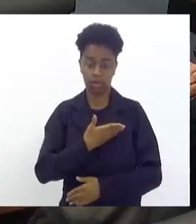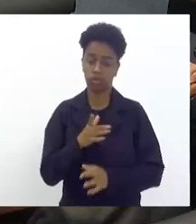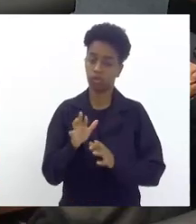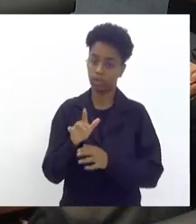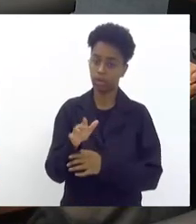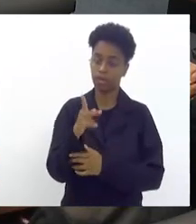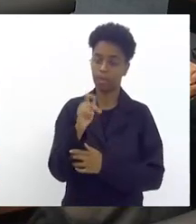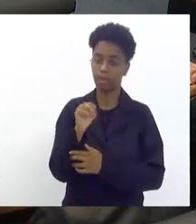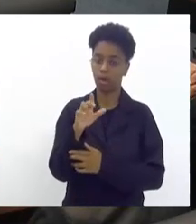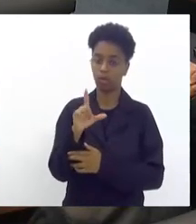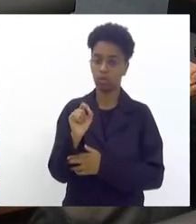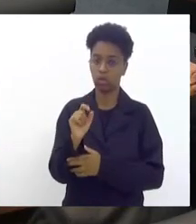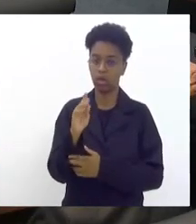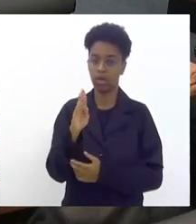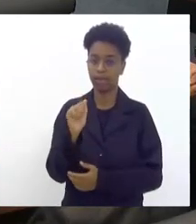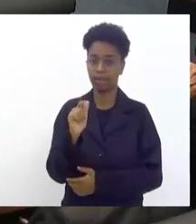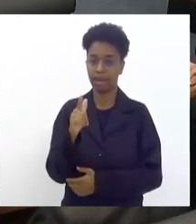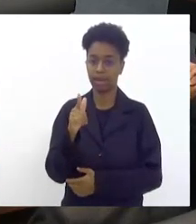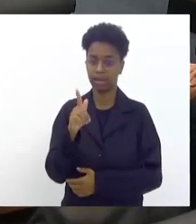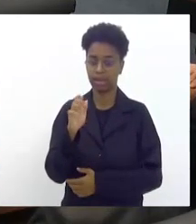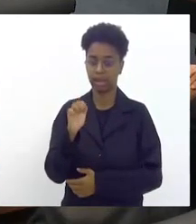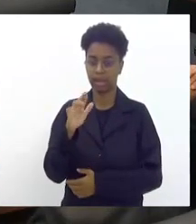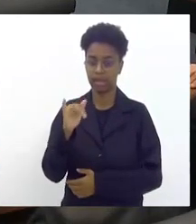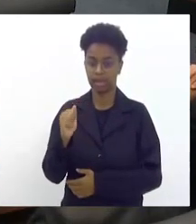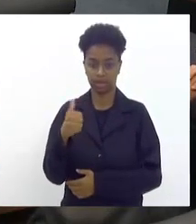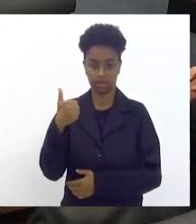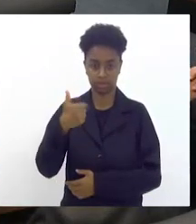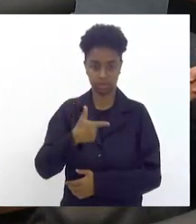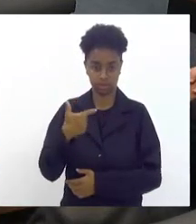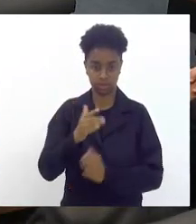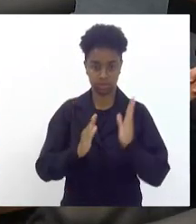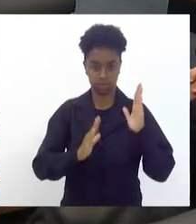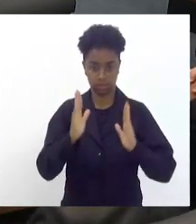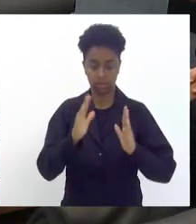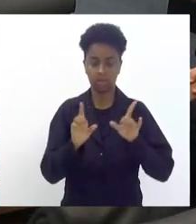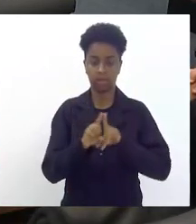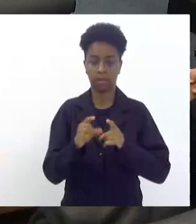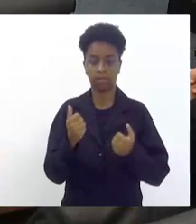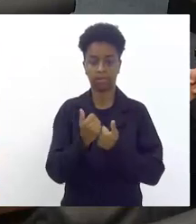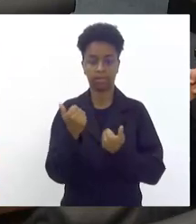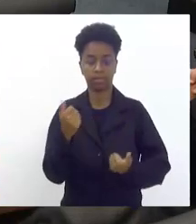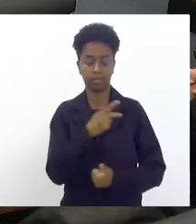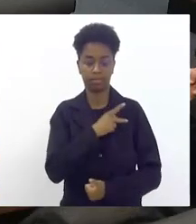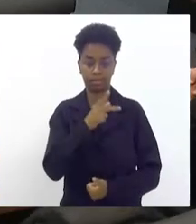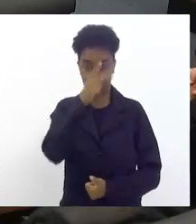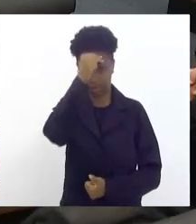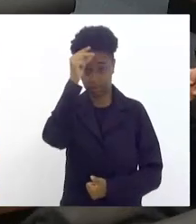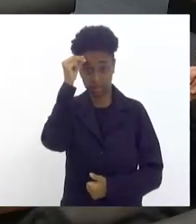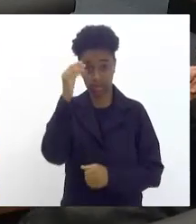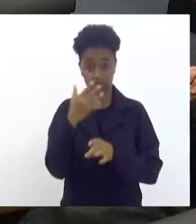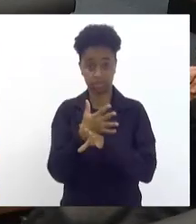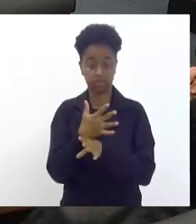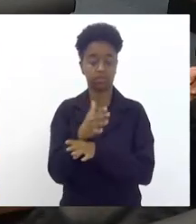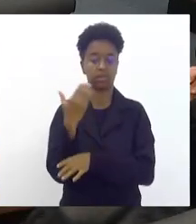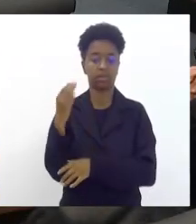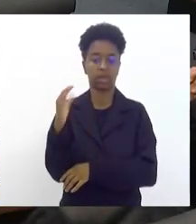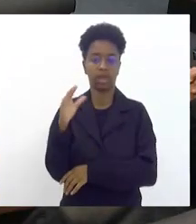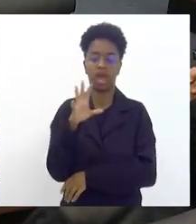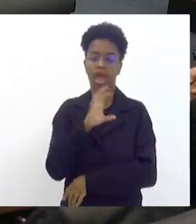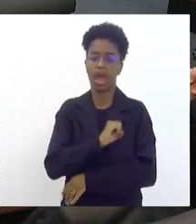foi deputado na 12ª legislatura que é vice-prefeito da cidade de Niterói que é apaixonado do samba